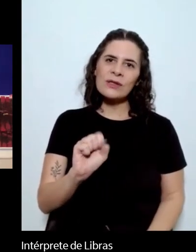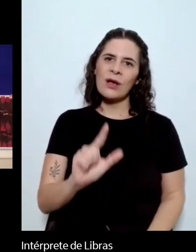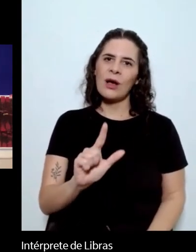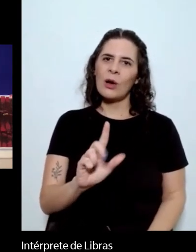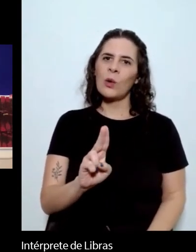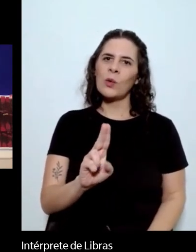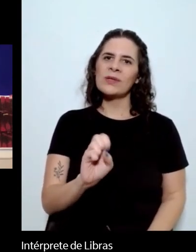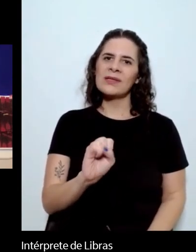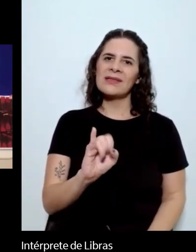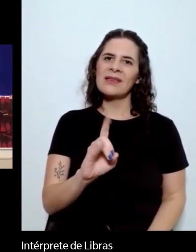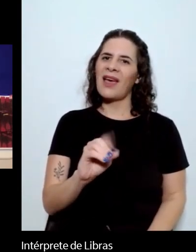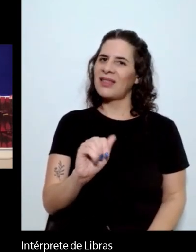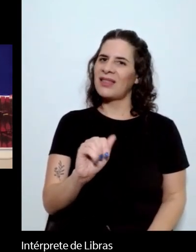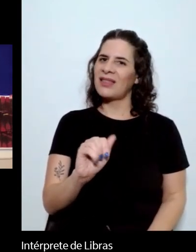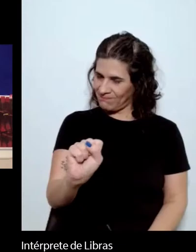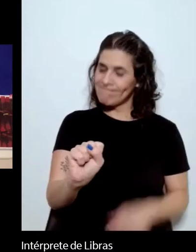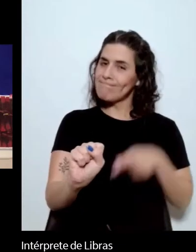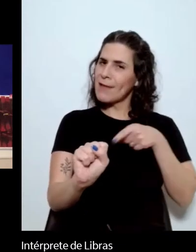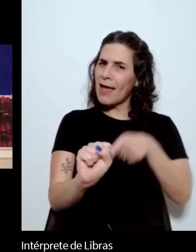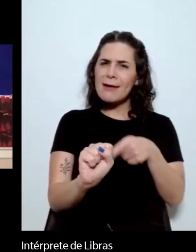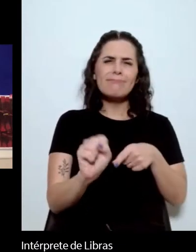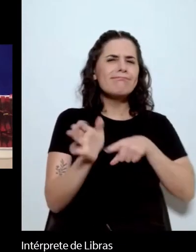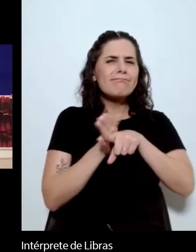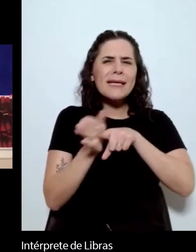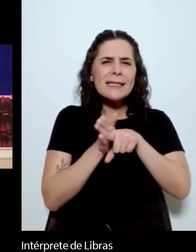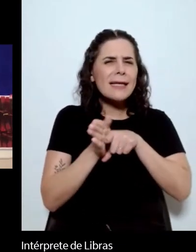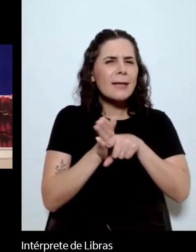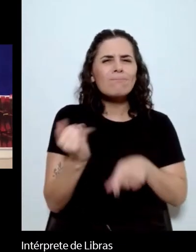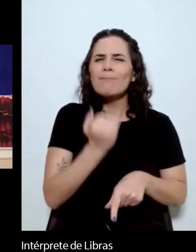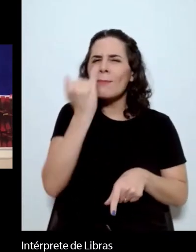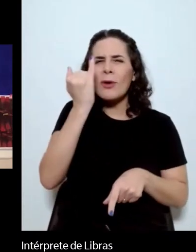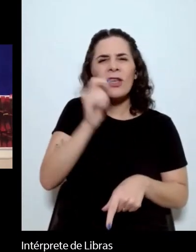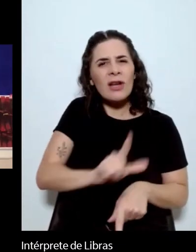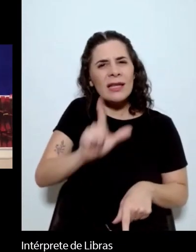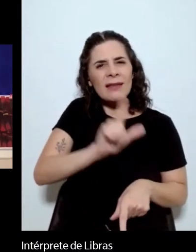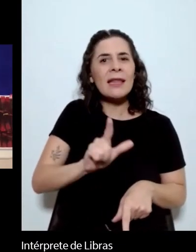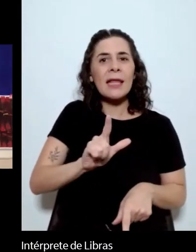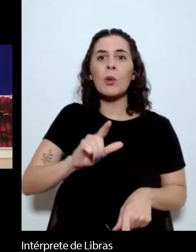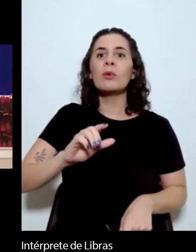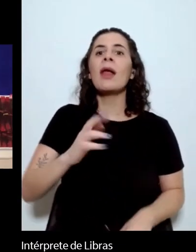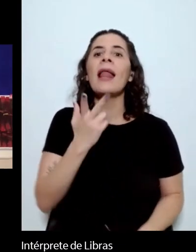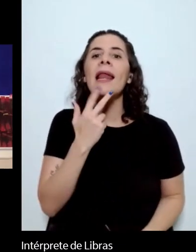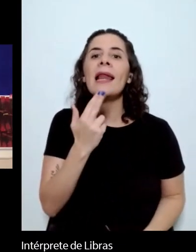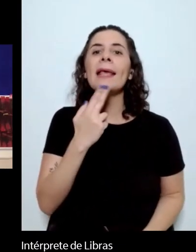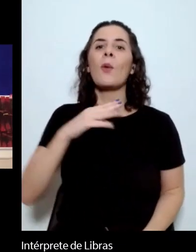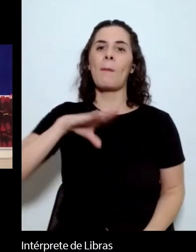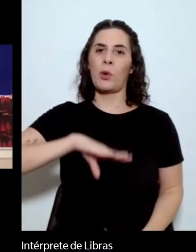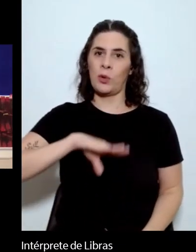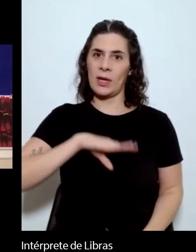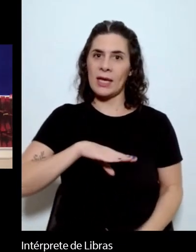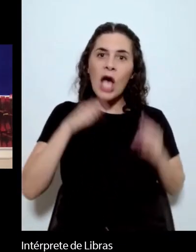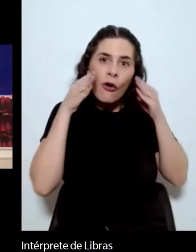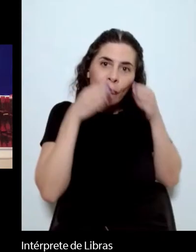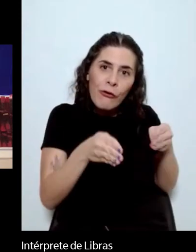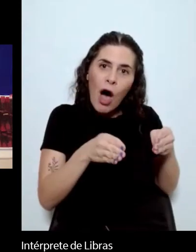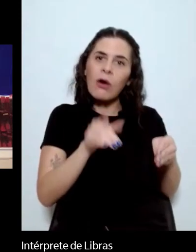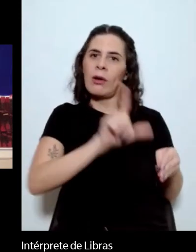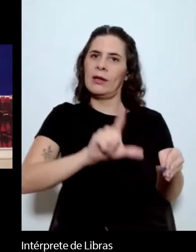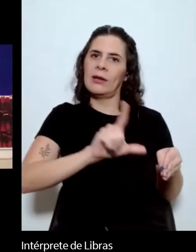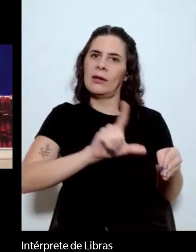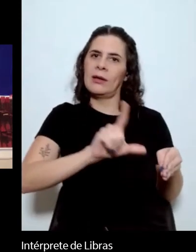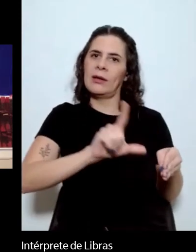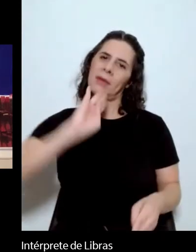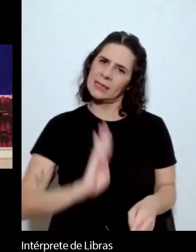importantes pesquisadores das literaturas de expressão portuguesa com destaque para a literatura brasileira. O professor David Jackson, uma grande